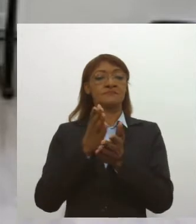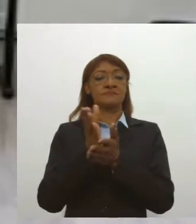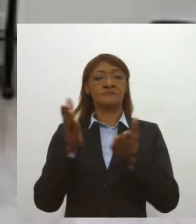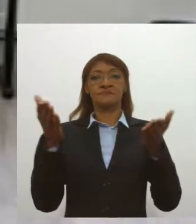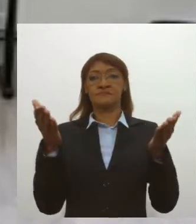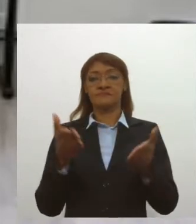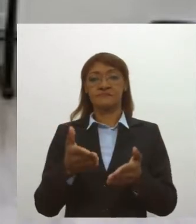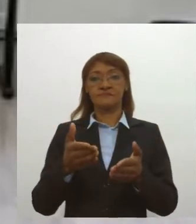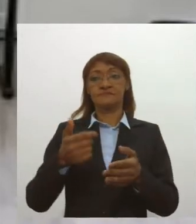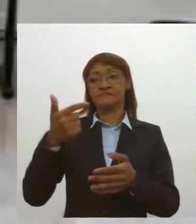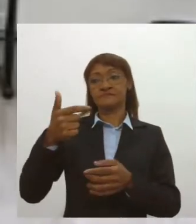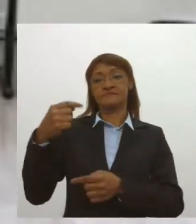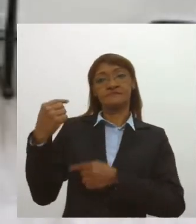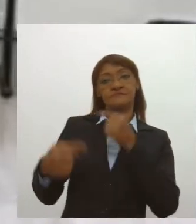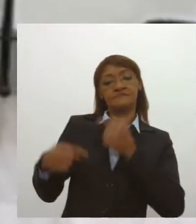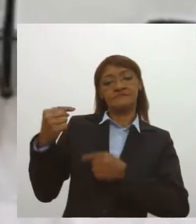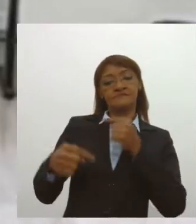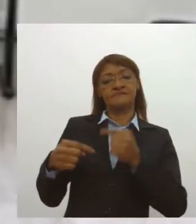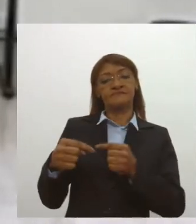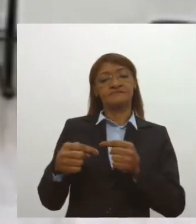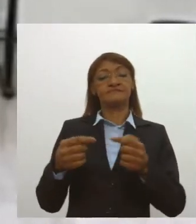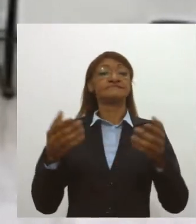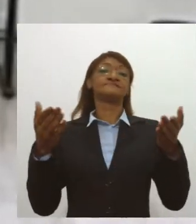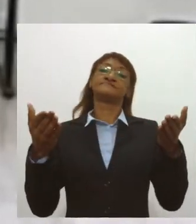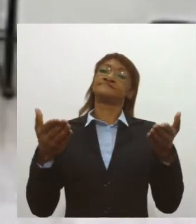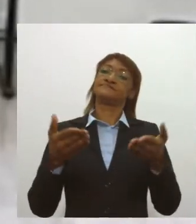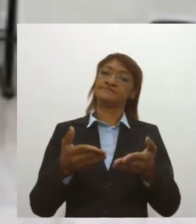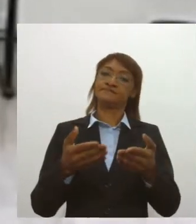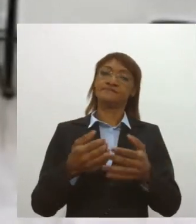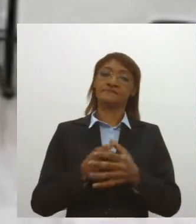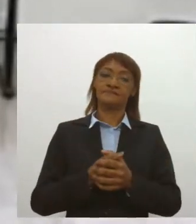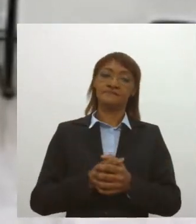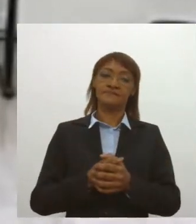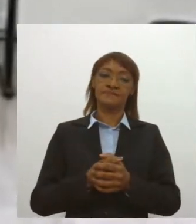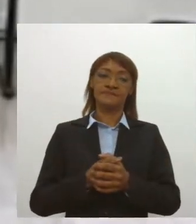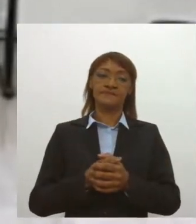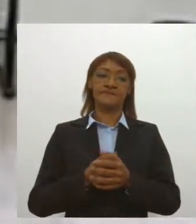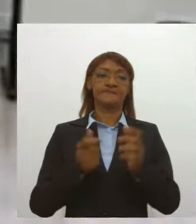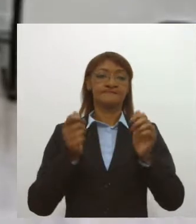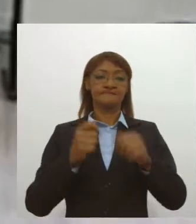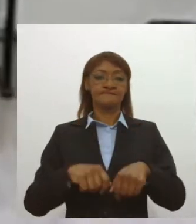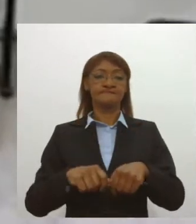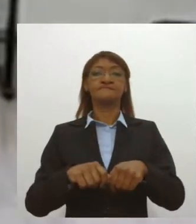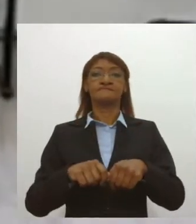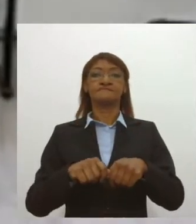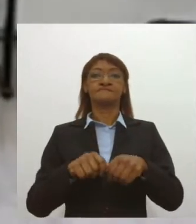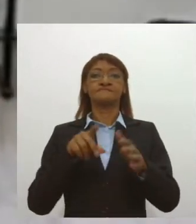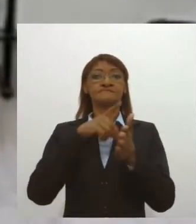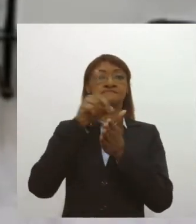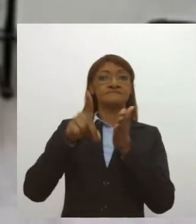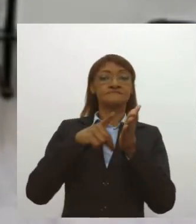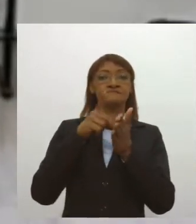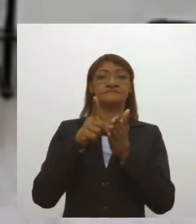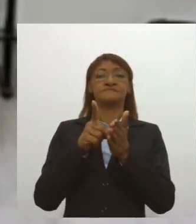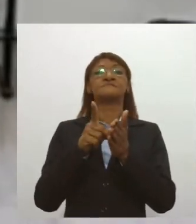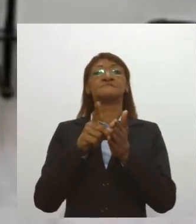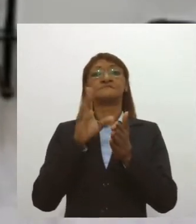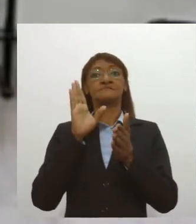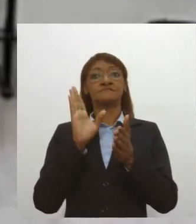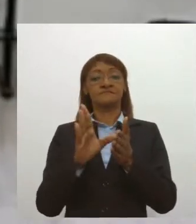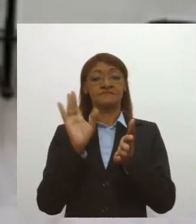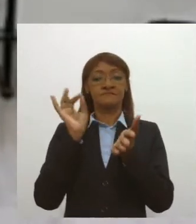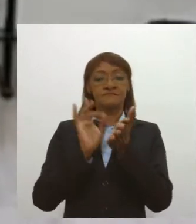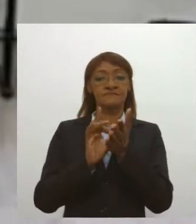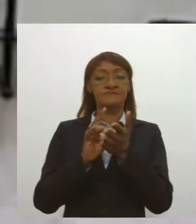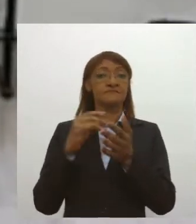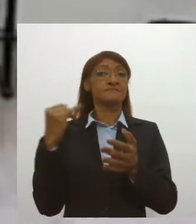segunda discussão, e agora ela segue para promulgação e publicação no Diário Oficial. Essa PEC é